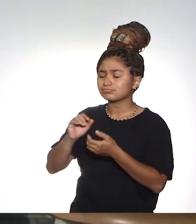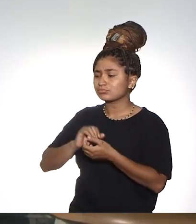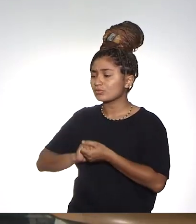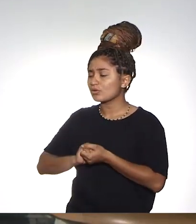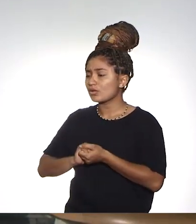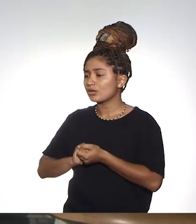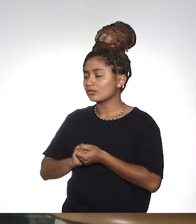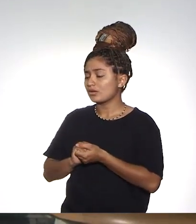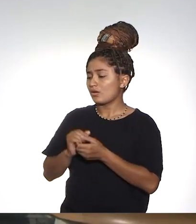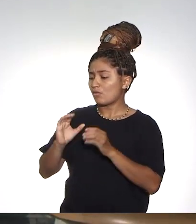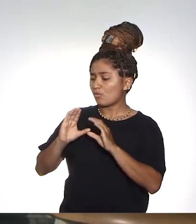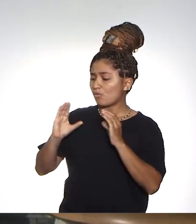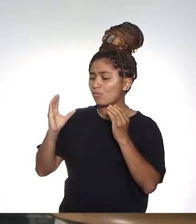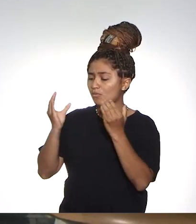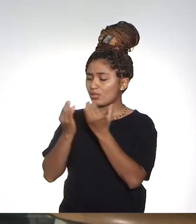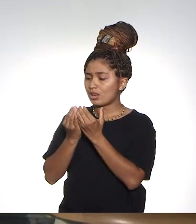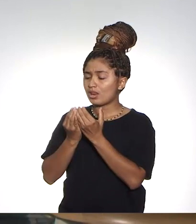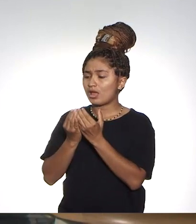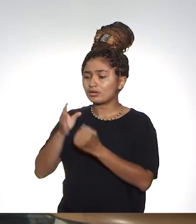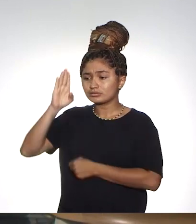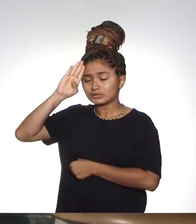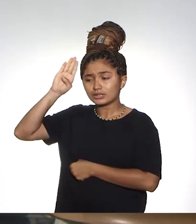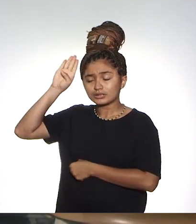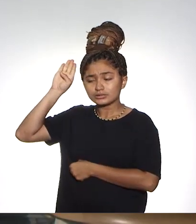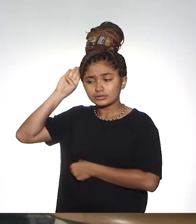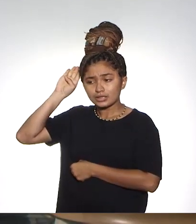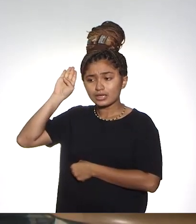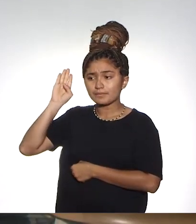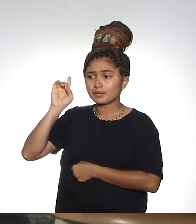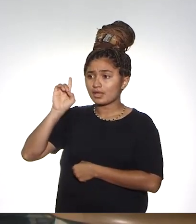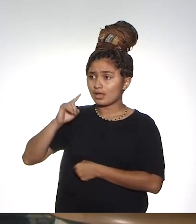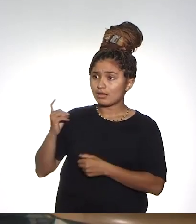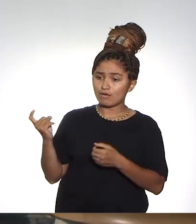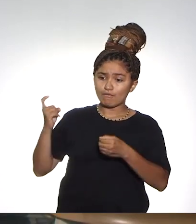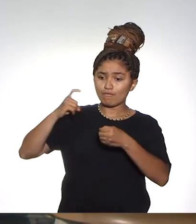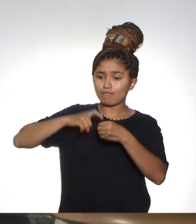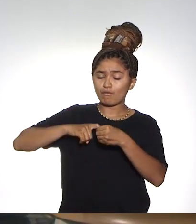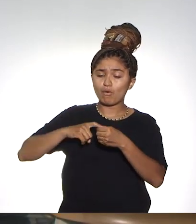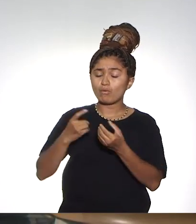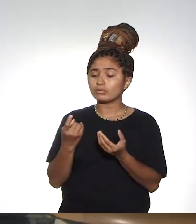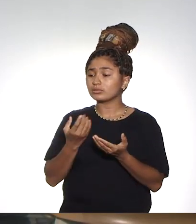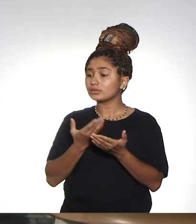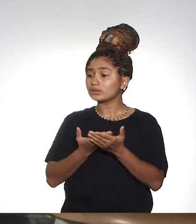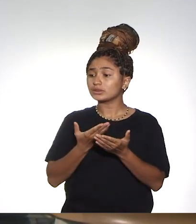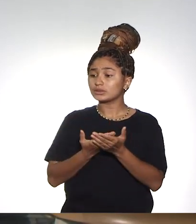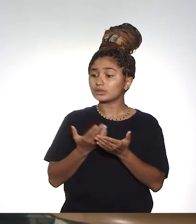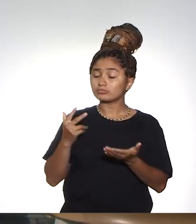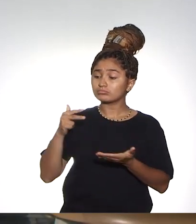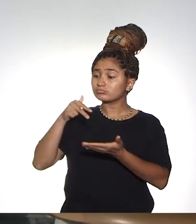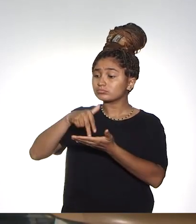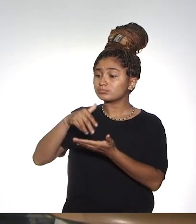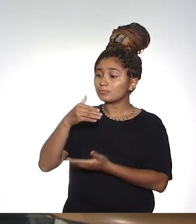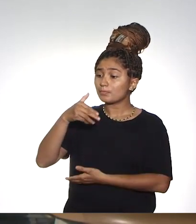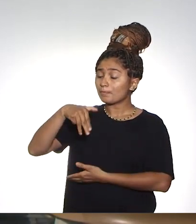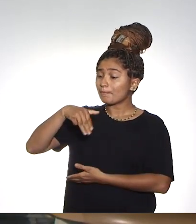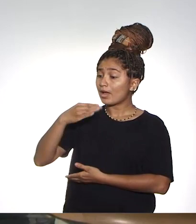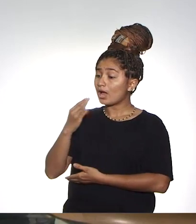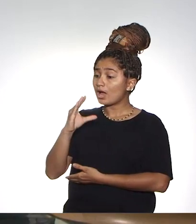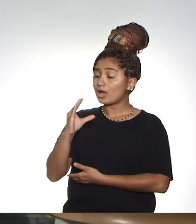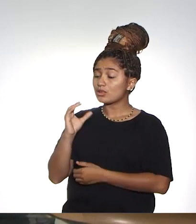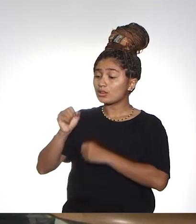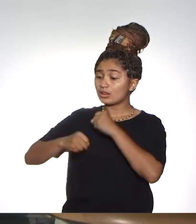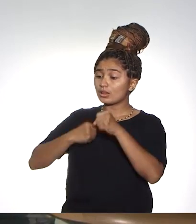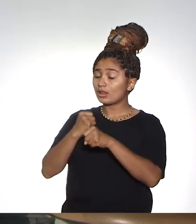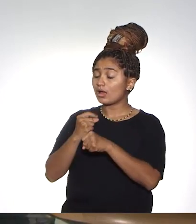mobilizado muito a comunidade acadêmica, a comunidade universitária, que é o possível retorno às aulas presenciais a partir de março do ano que vem,